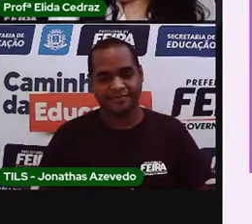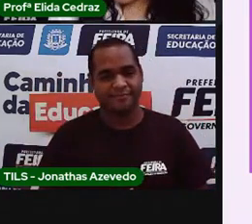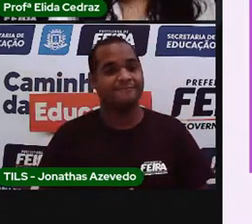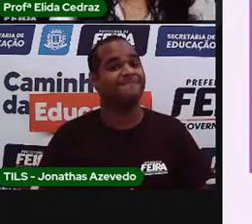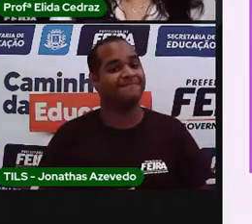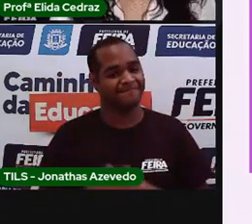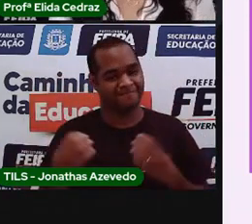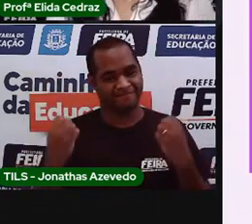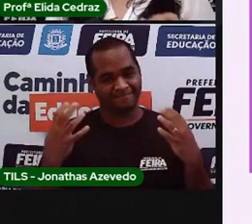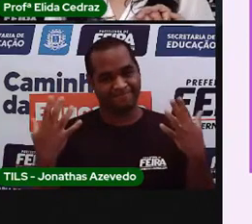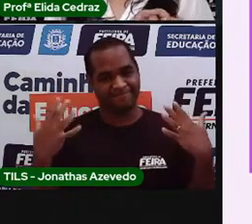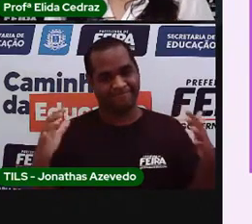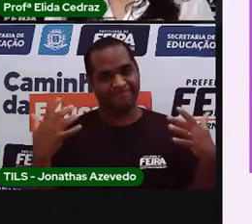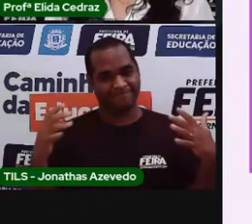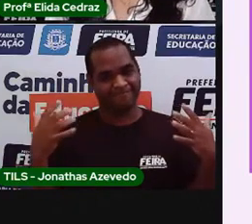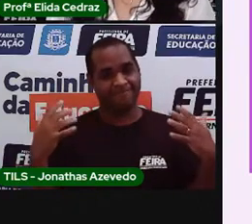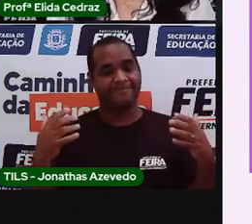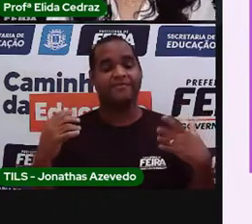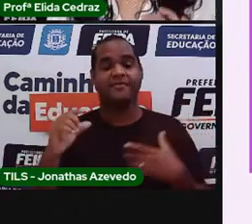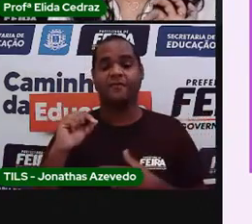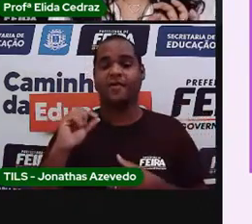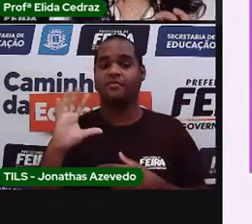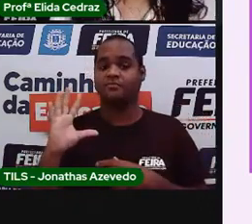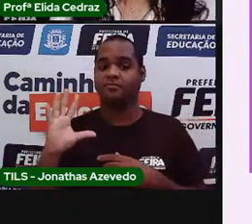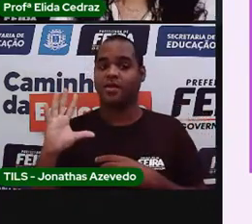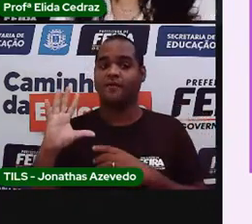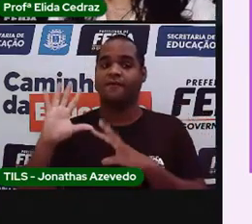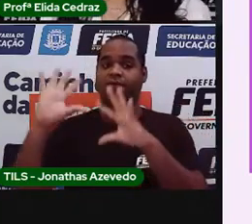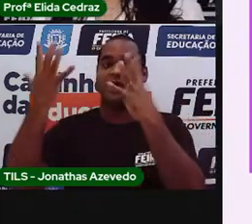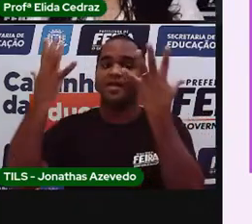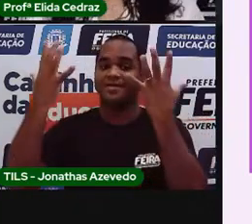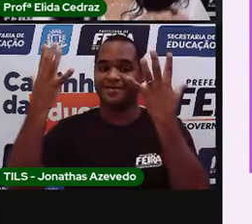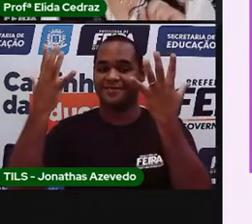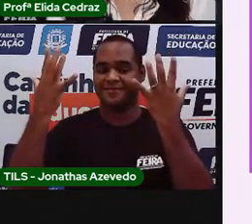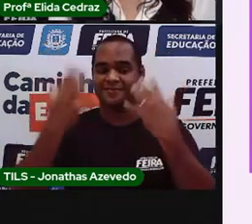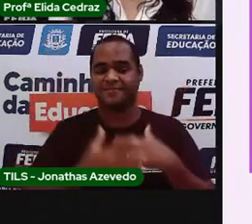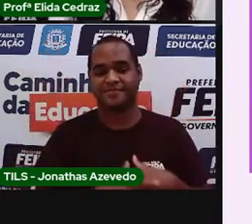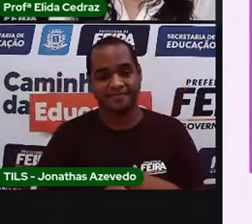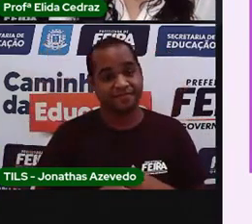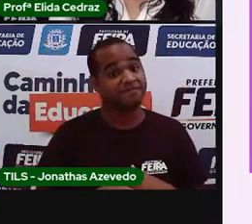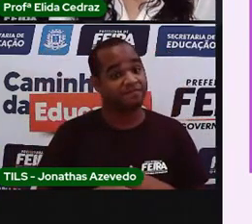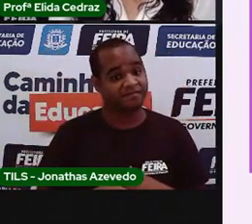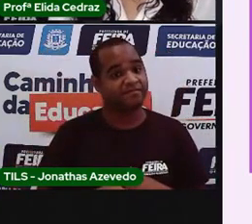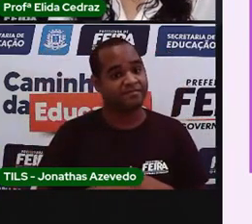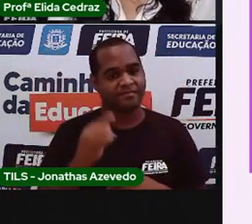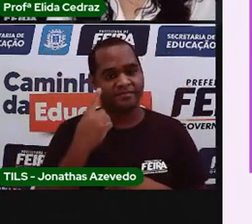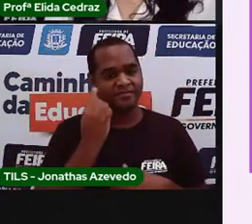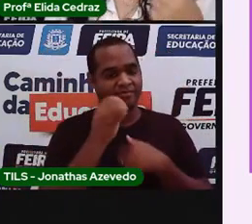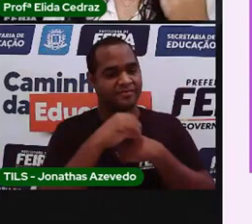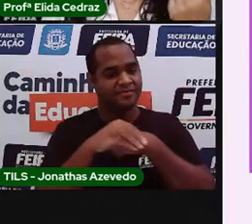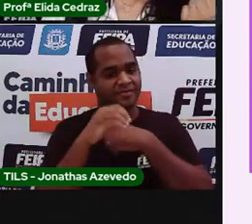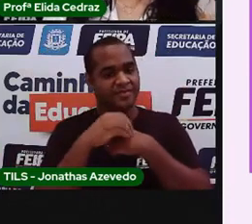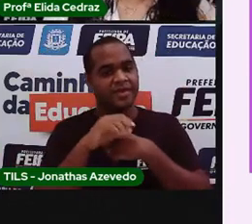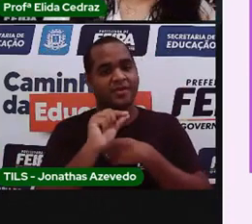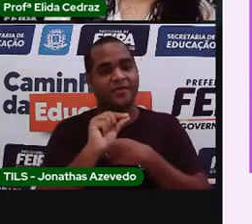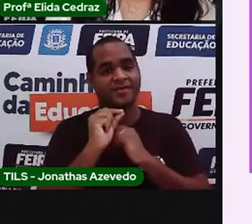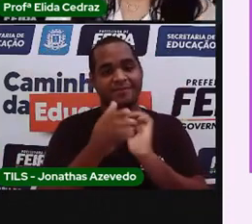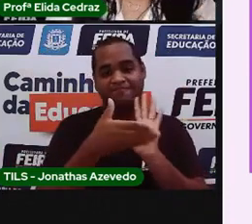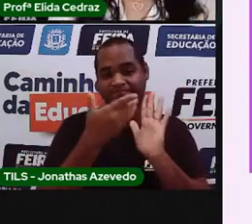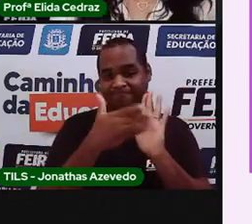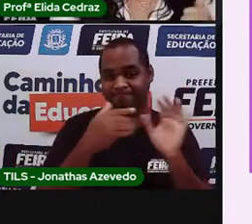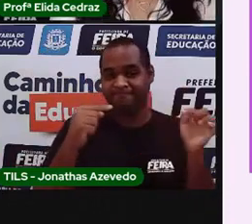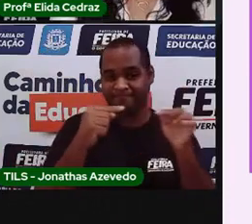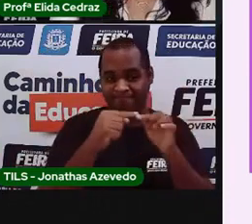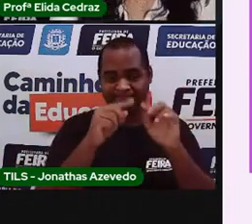Muito bem. Ia ter uma festa. E onde você viu essa informação? No